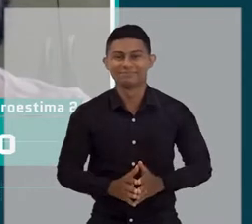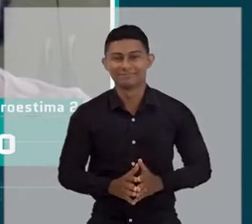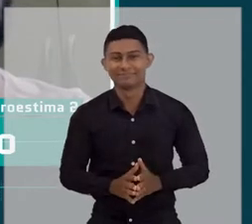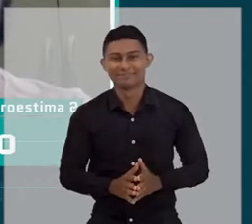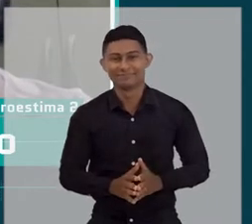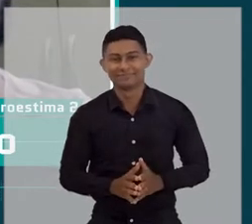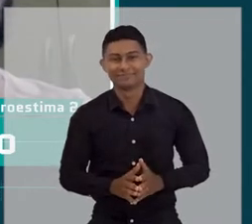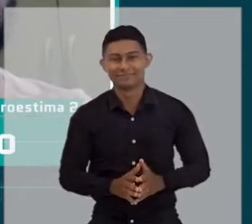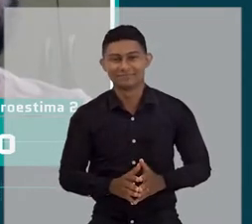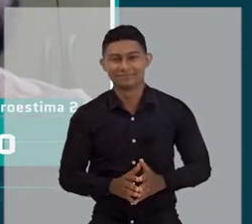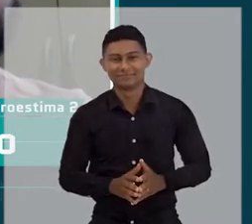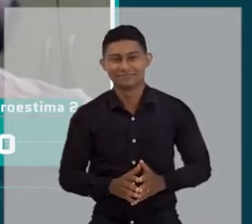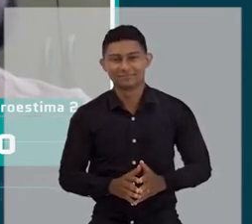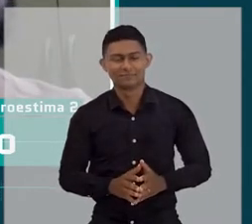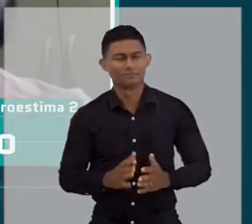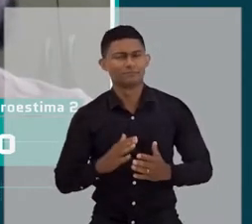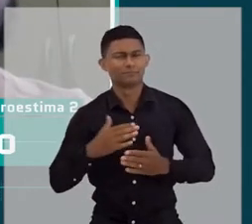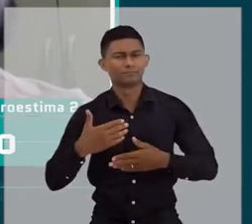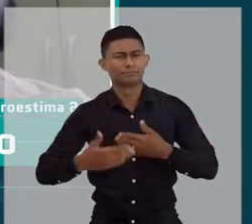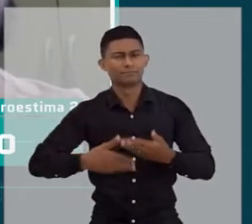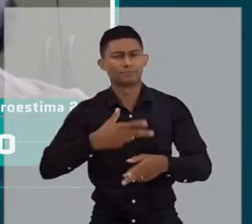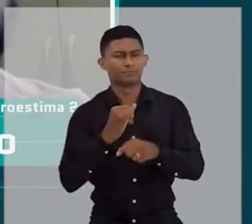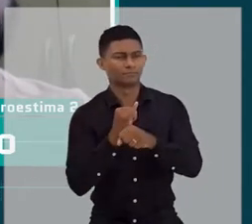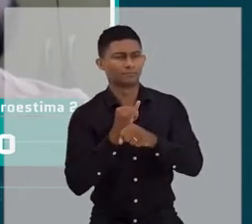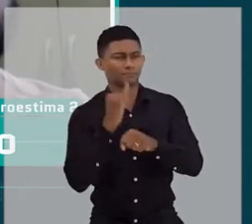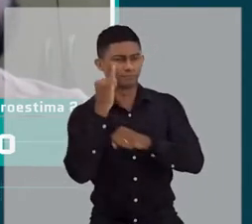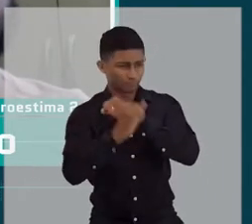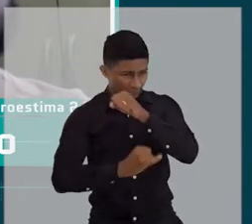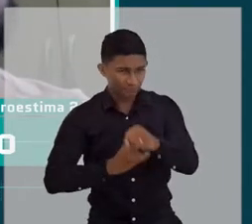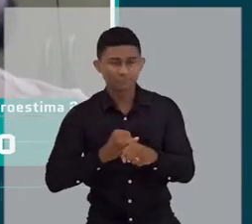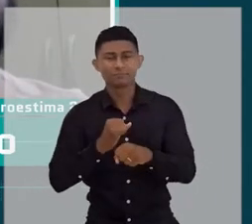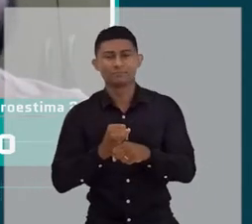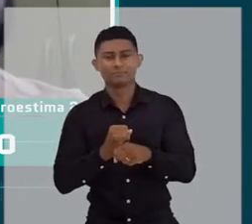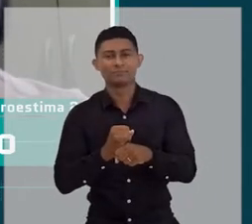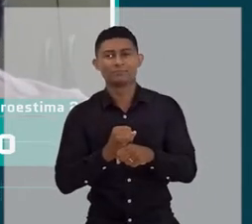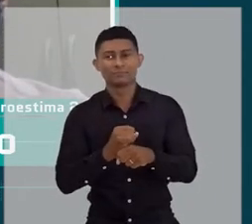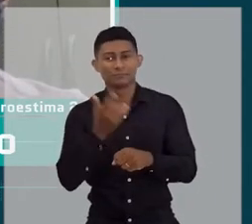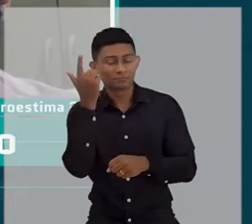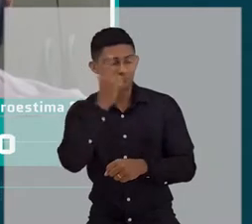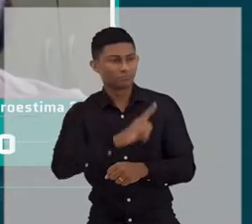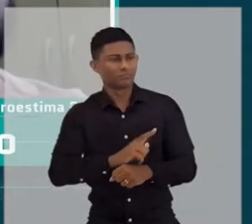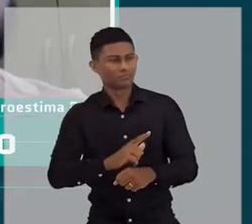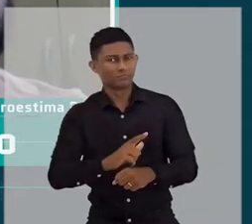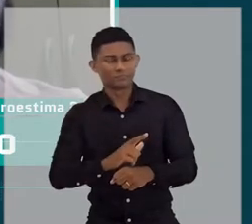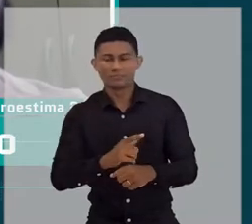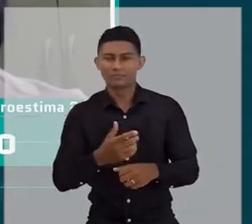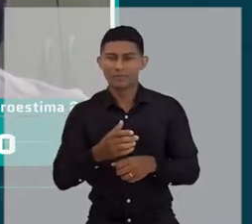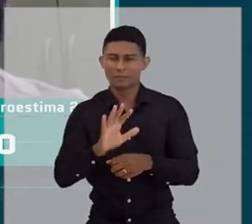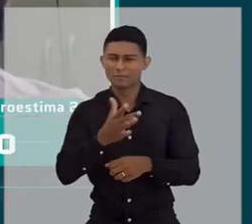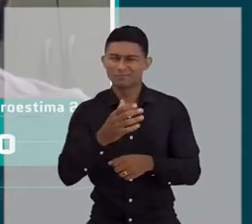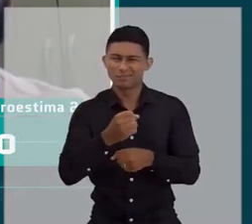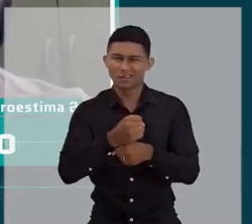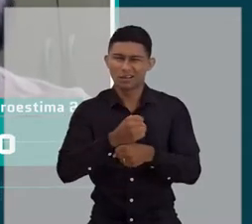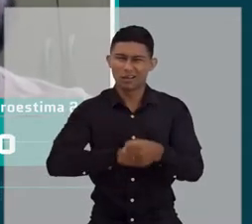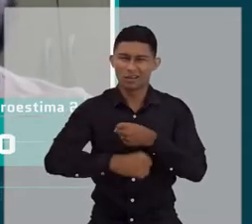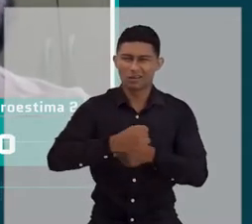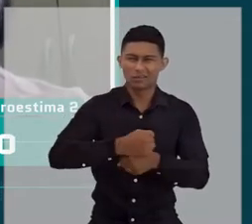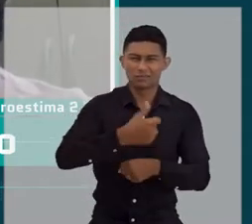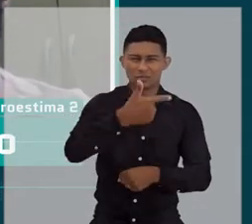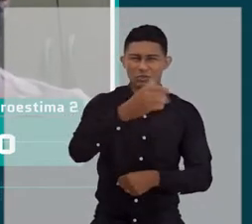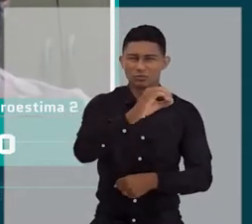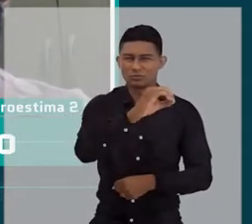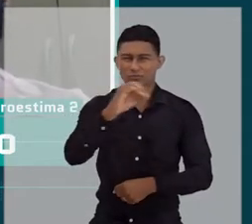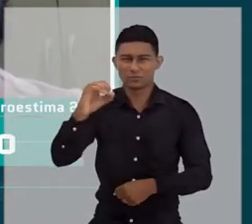Mas é isso, assim, eu... E quando veio a internet, quando eu tive acesso, em final dos anos